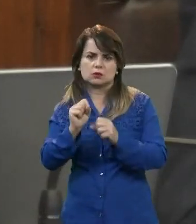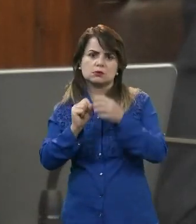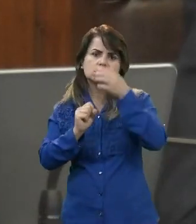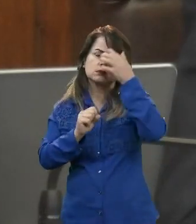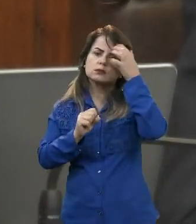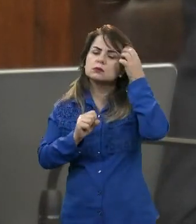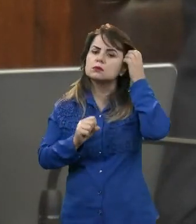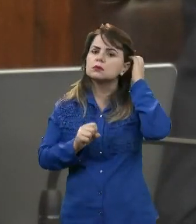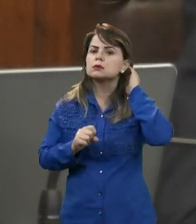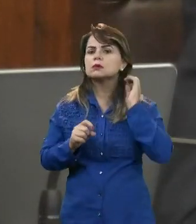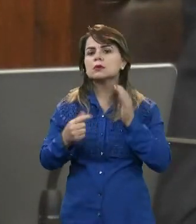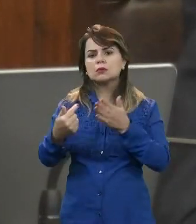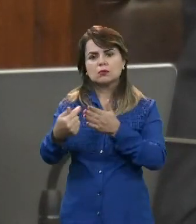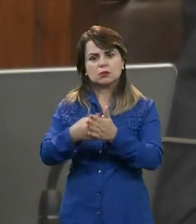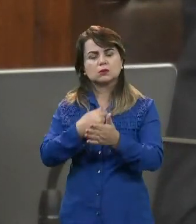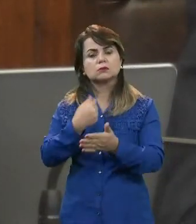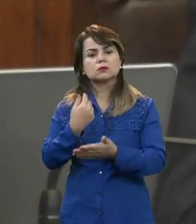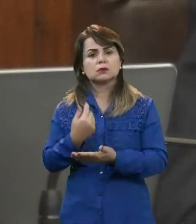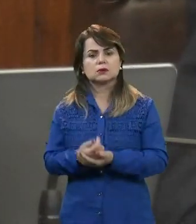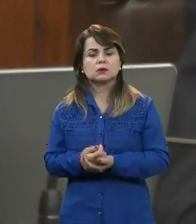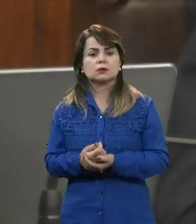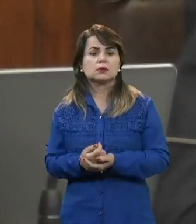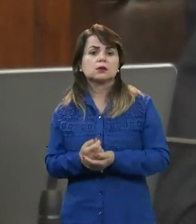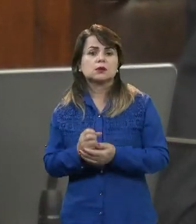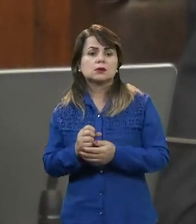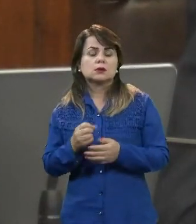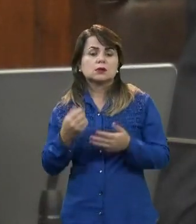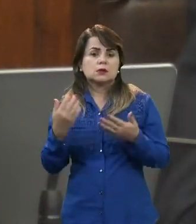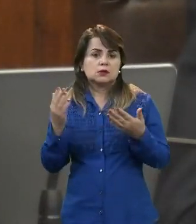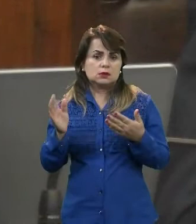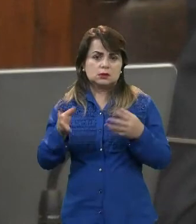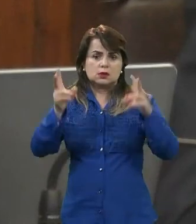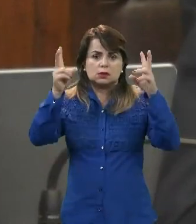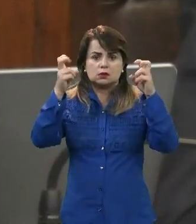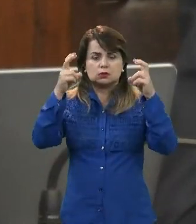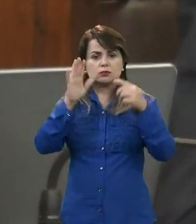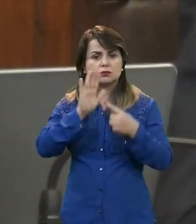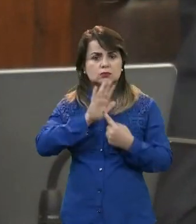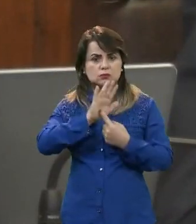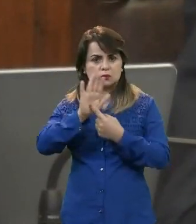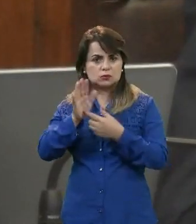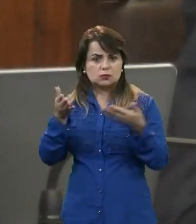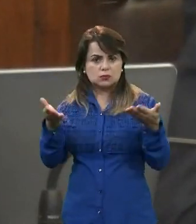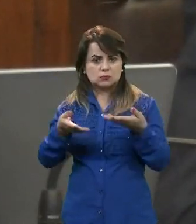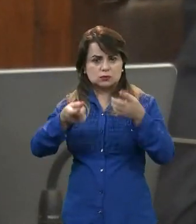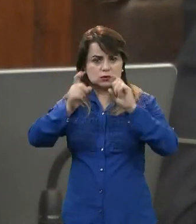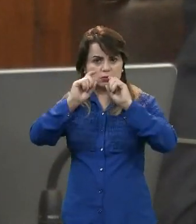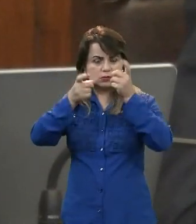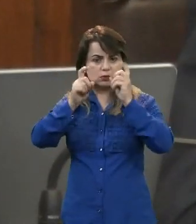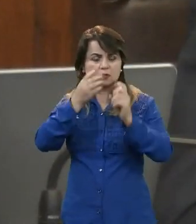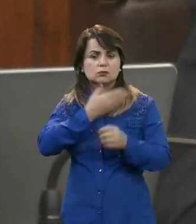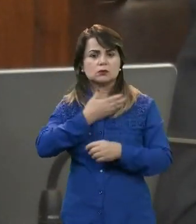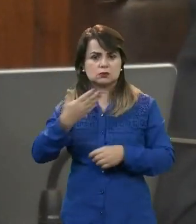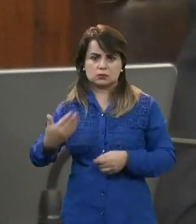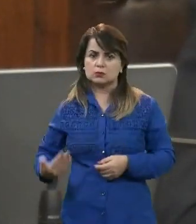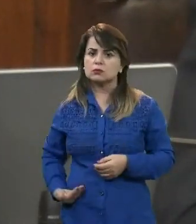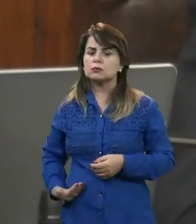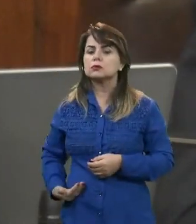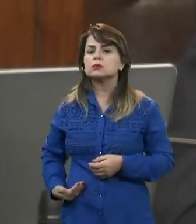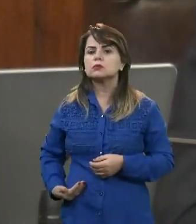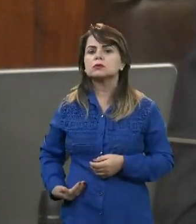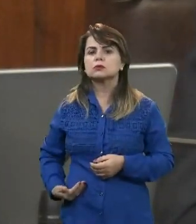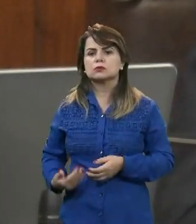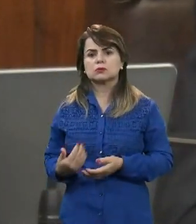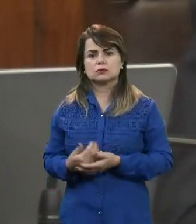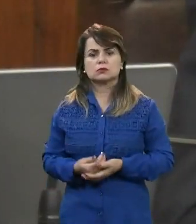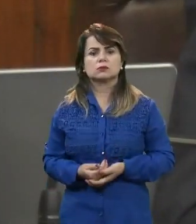pactuado aqui, nessa audiência pública, e eu vou tornar público, vou passar